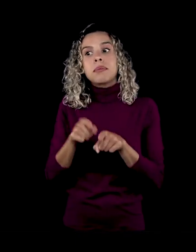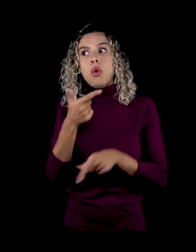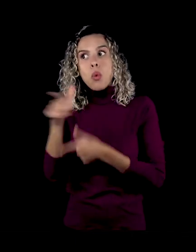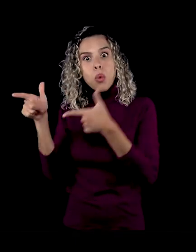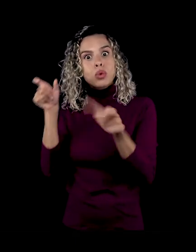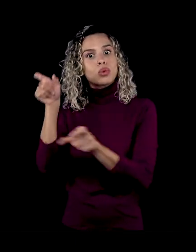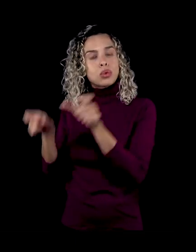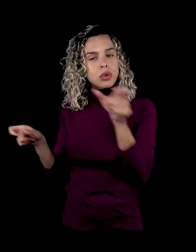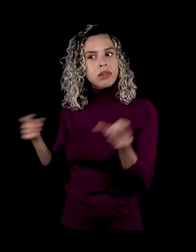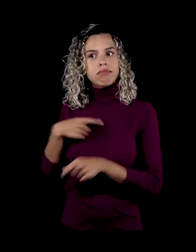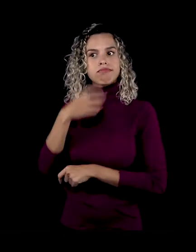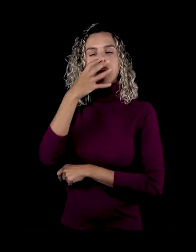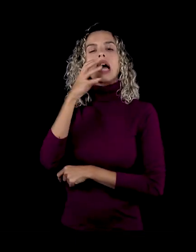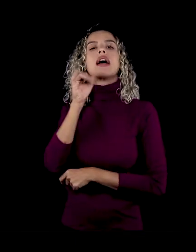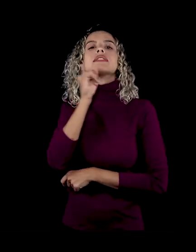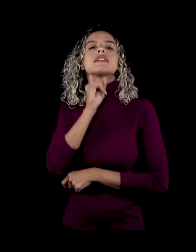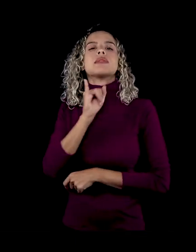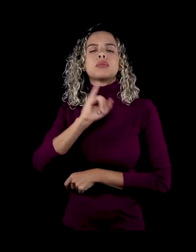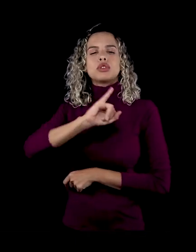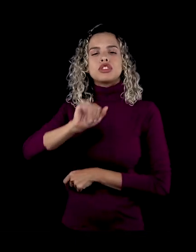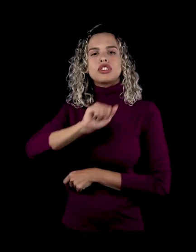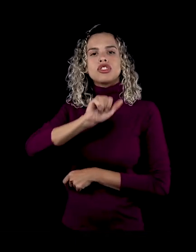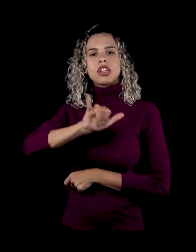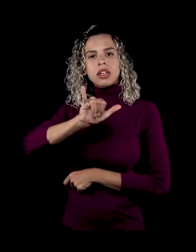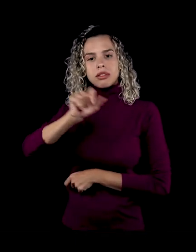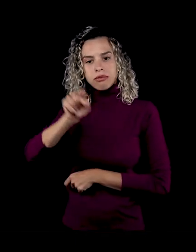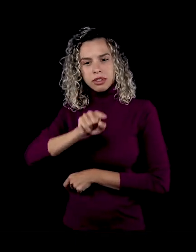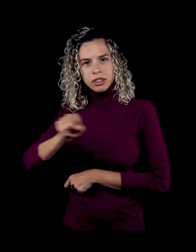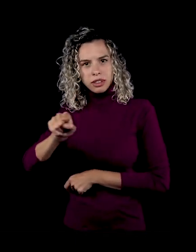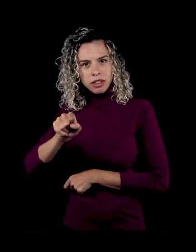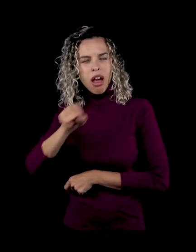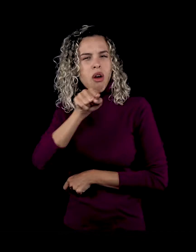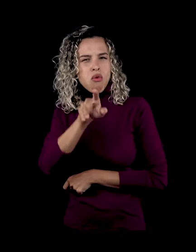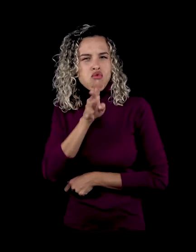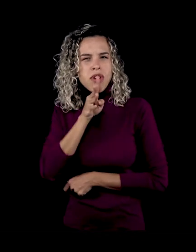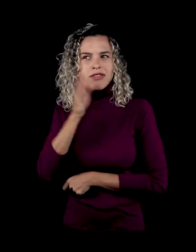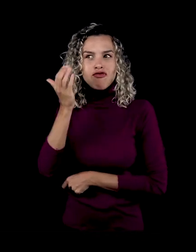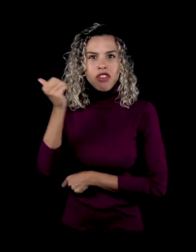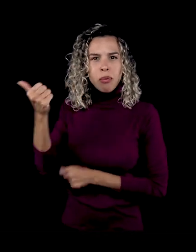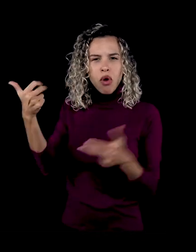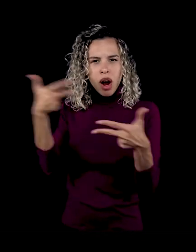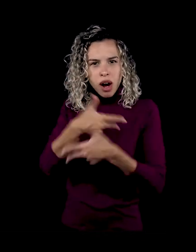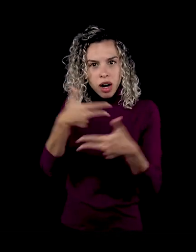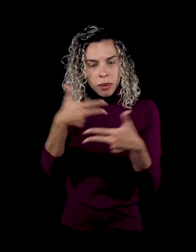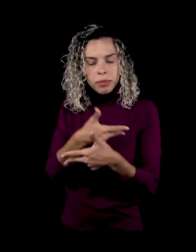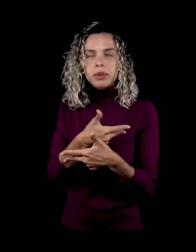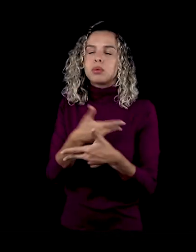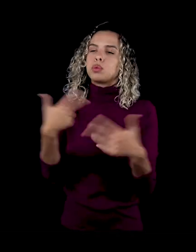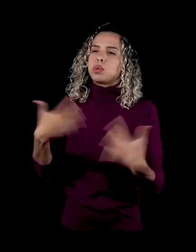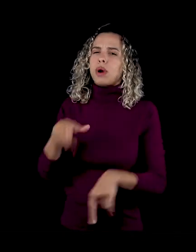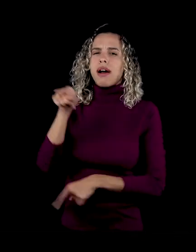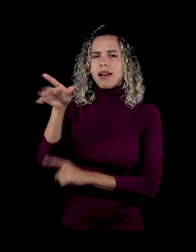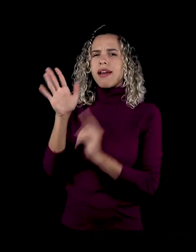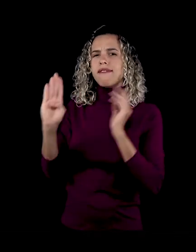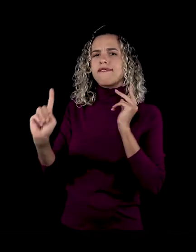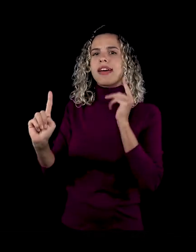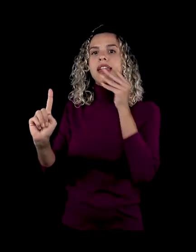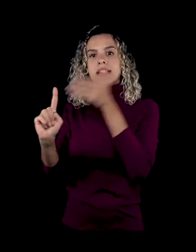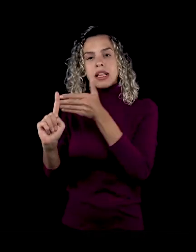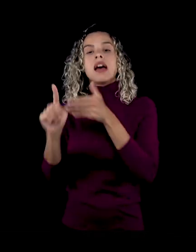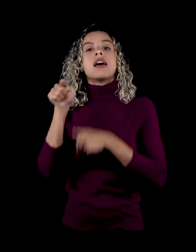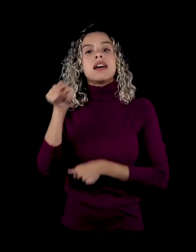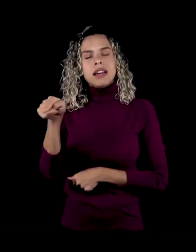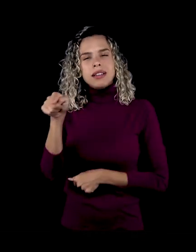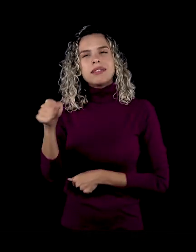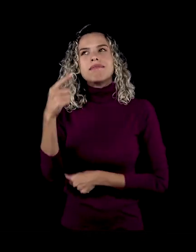-Z é uma grande referência também para quem acompanha rap, assim como eu e tudo mais. E nos últimos anos ele vem